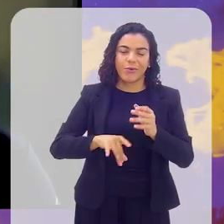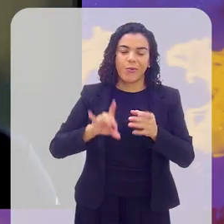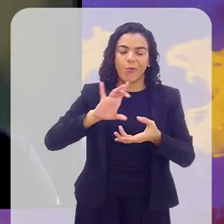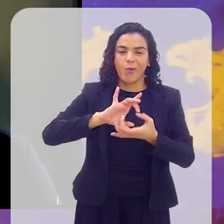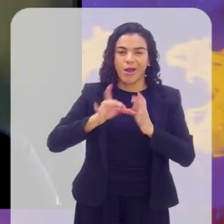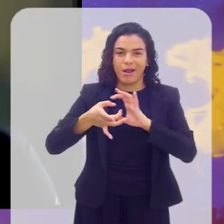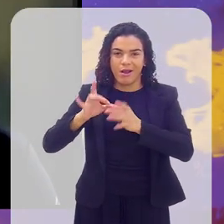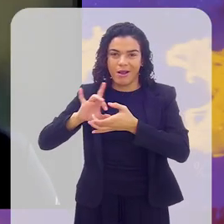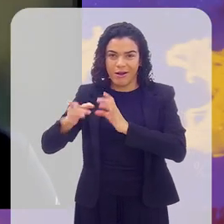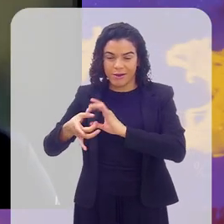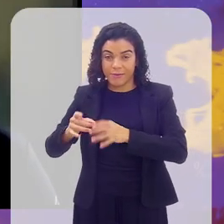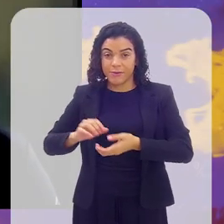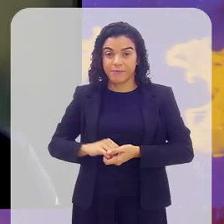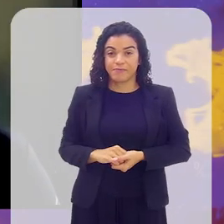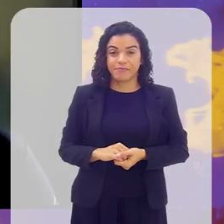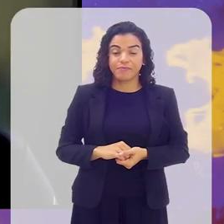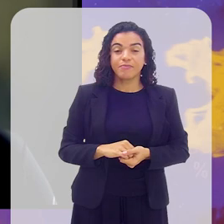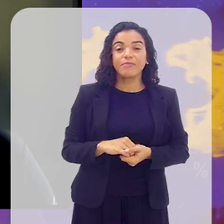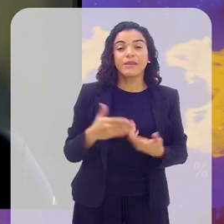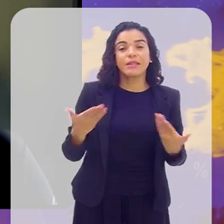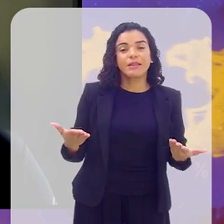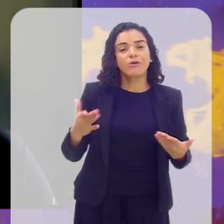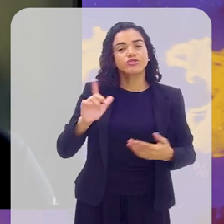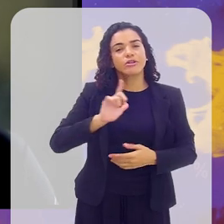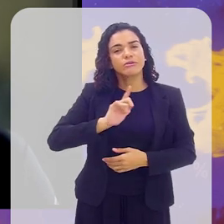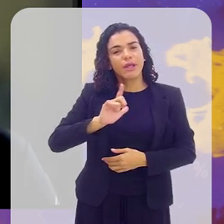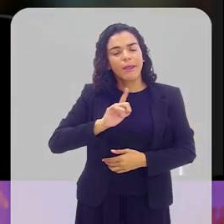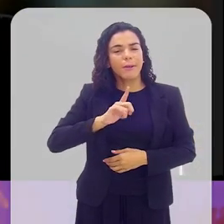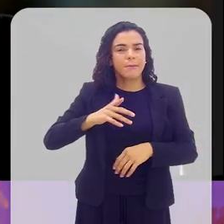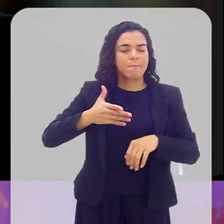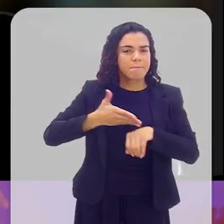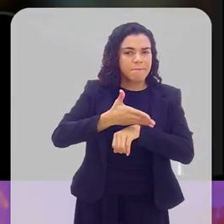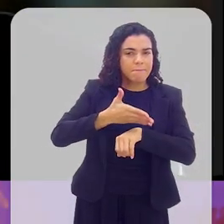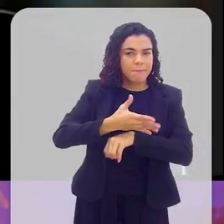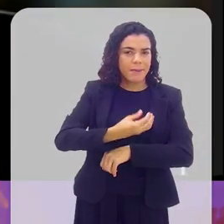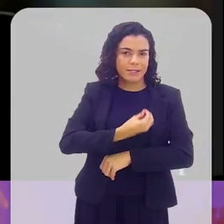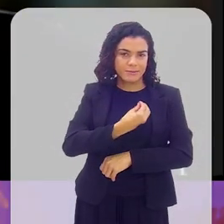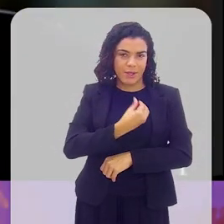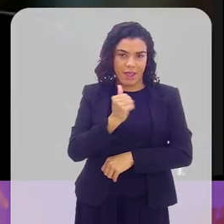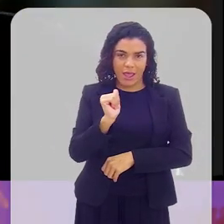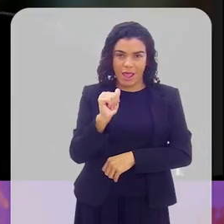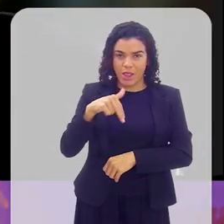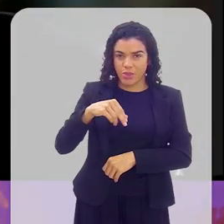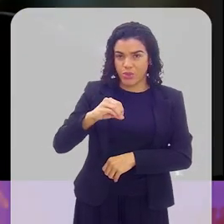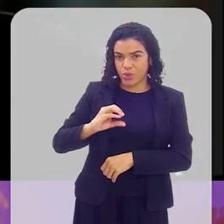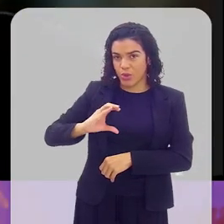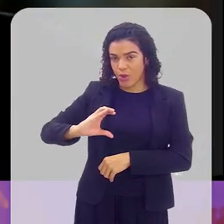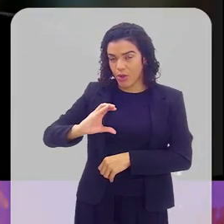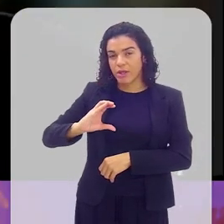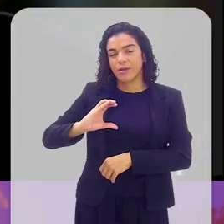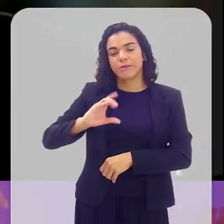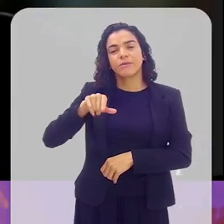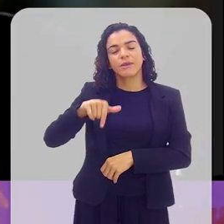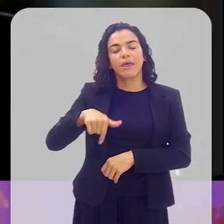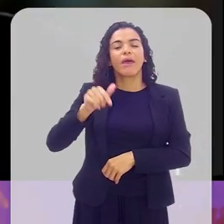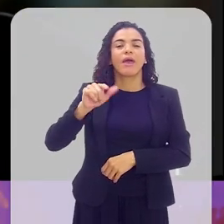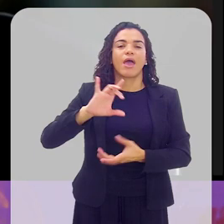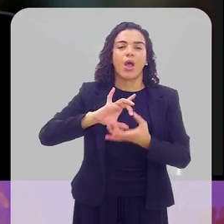marcado para a próxima edição, que é de 4 em 4 anos, igual a Olimpíada. Então, já estar participando desse ANOC,